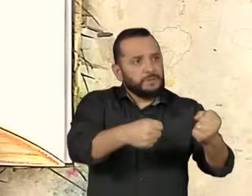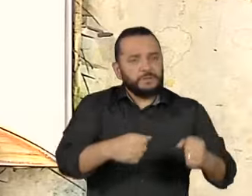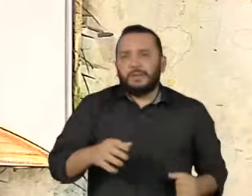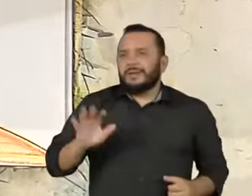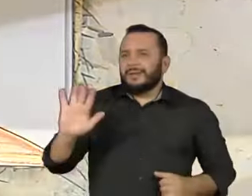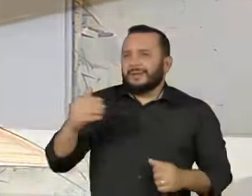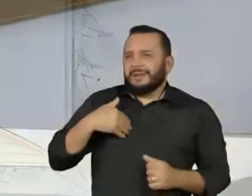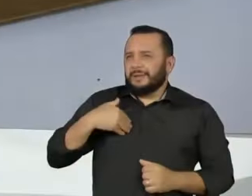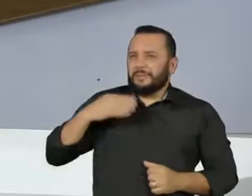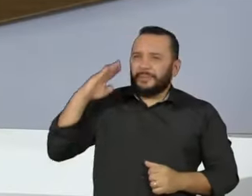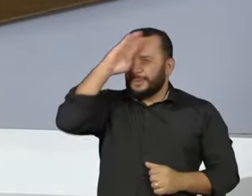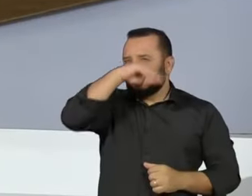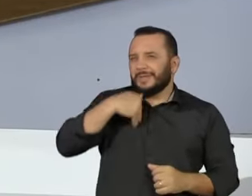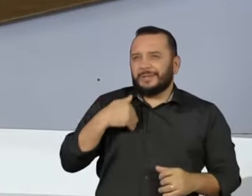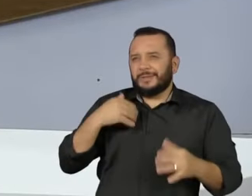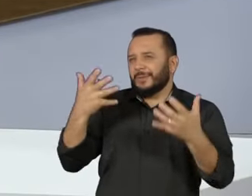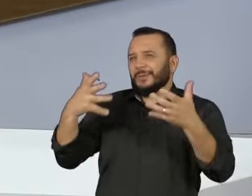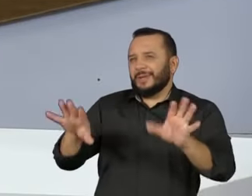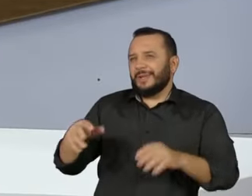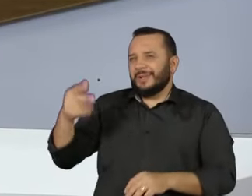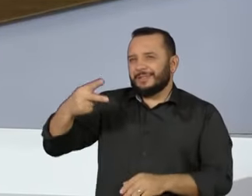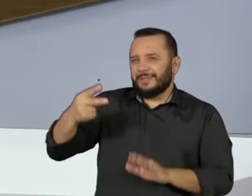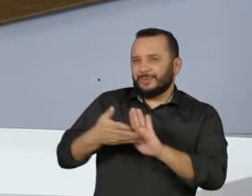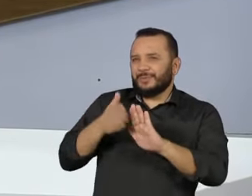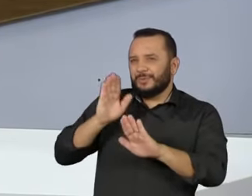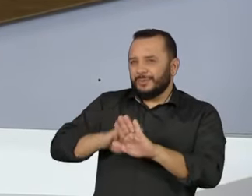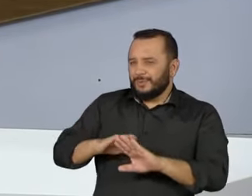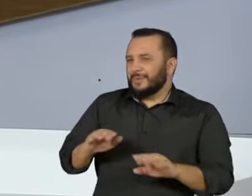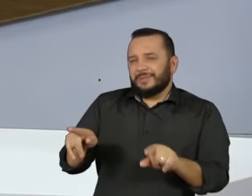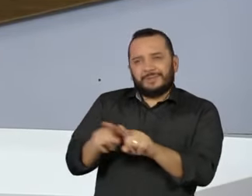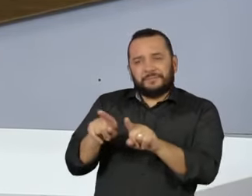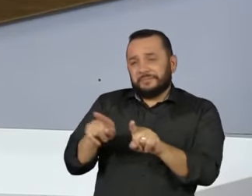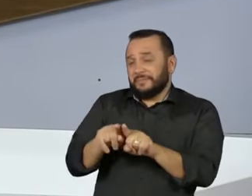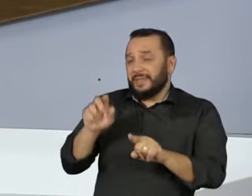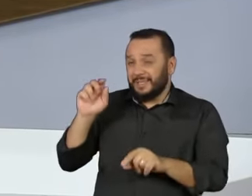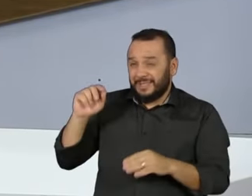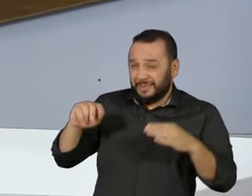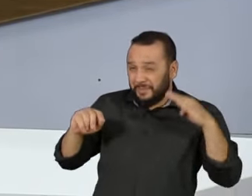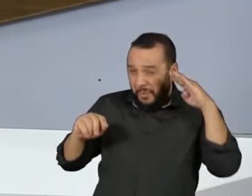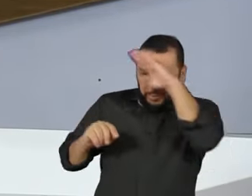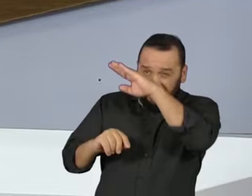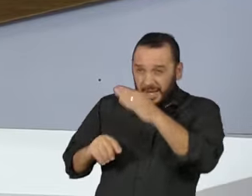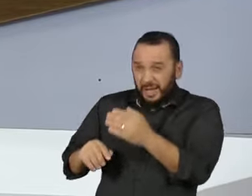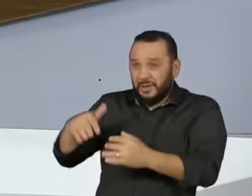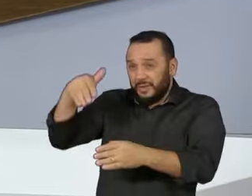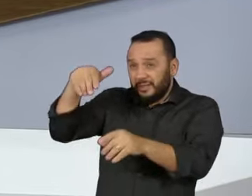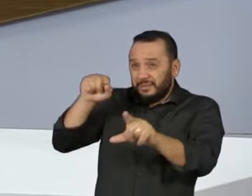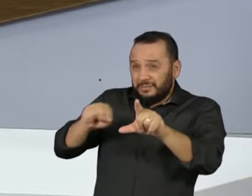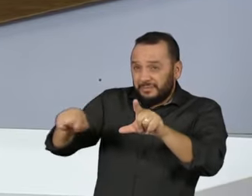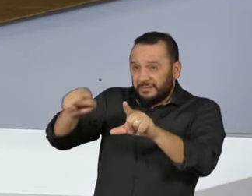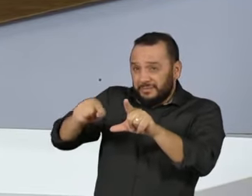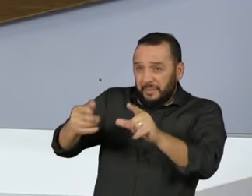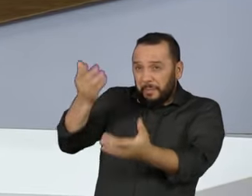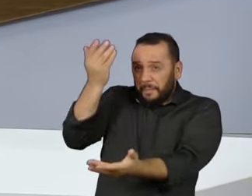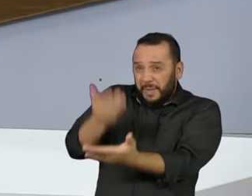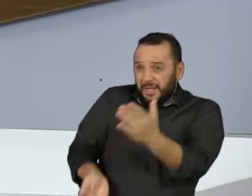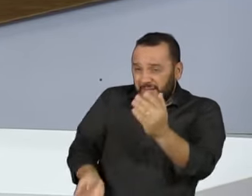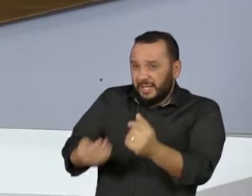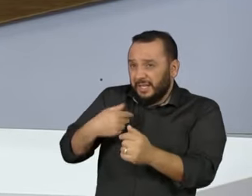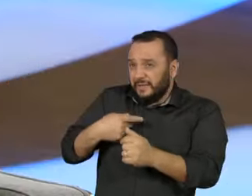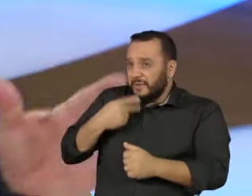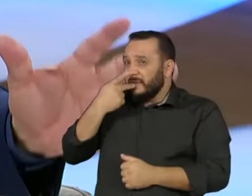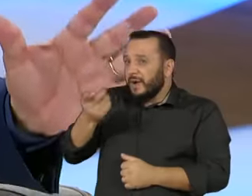balbúrdia, efetivamente, caso ele realmente perca na urna e tente dizer que o resultado é inválido?